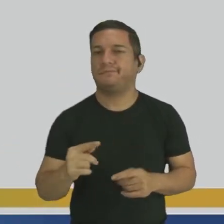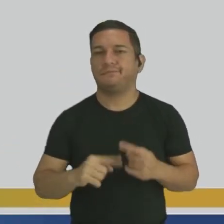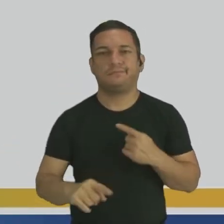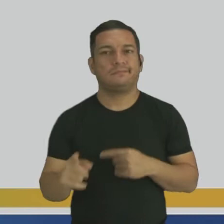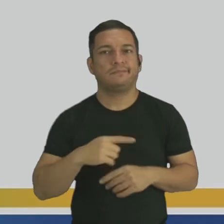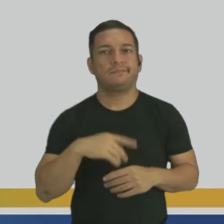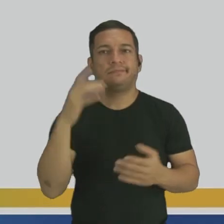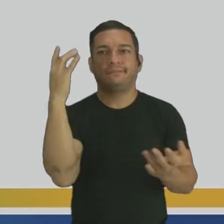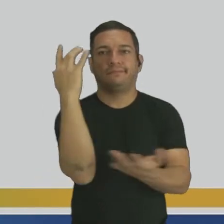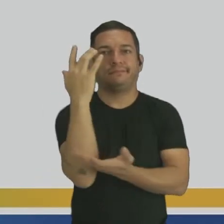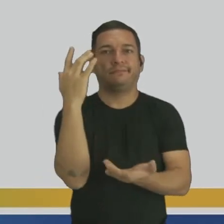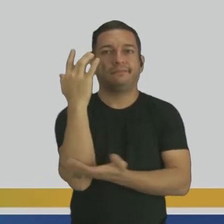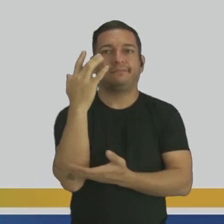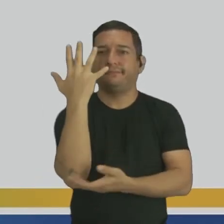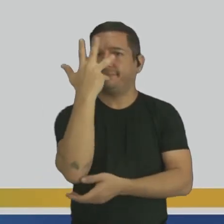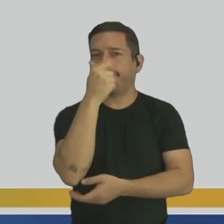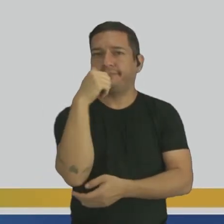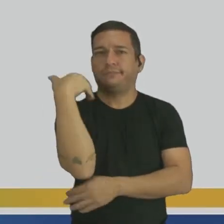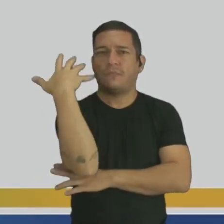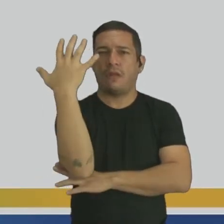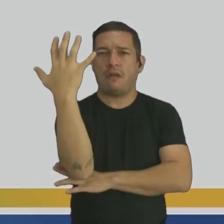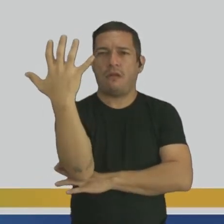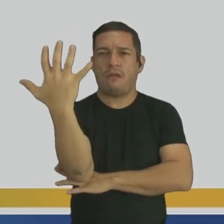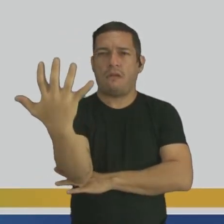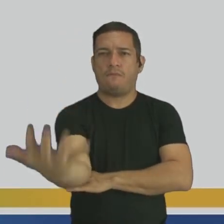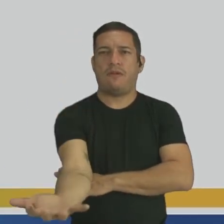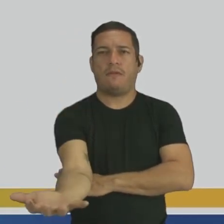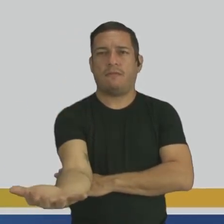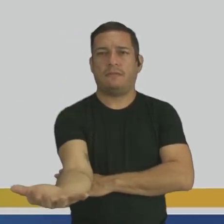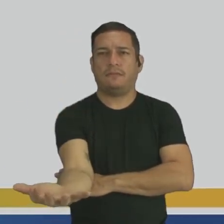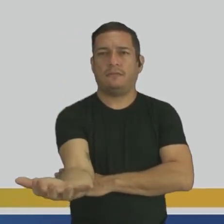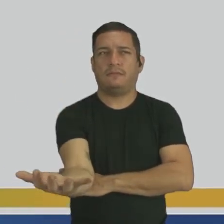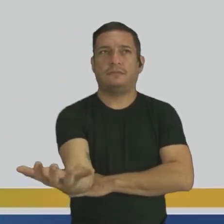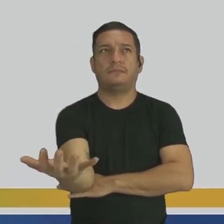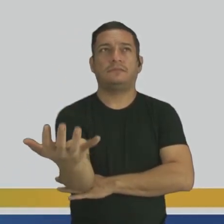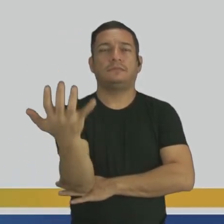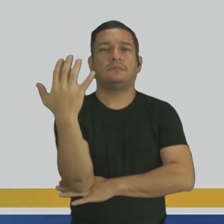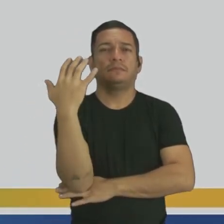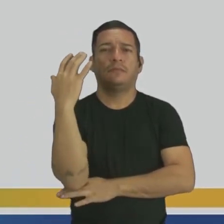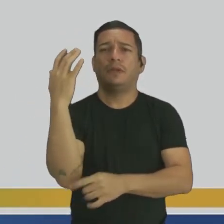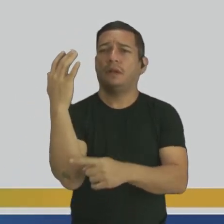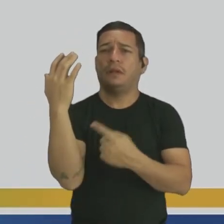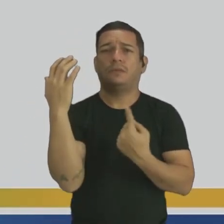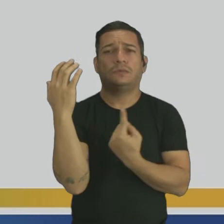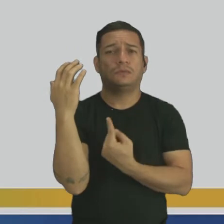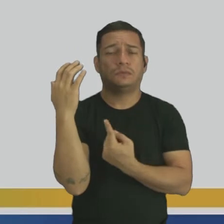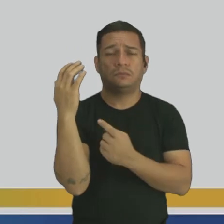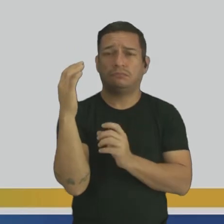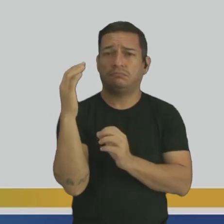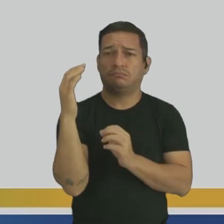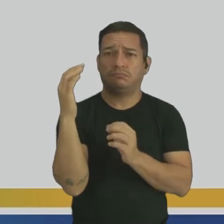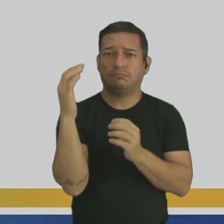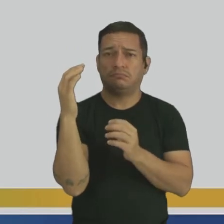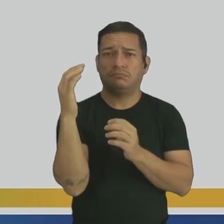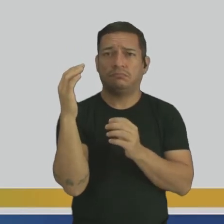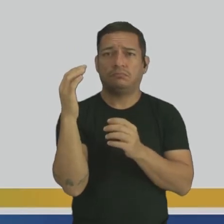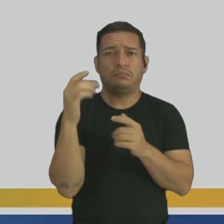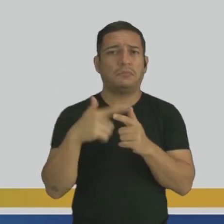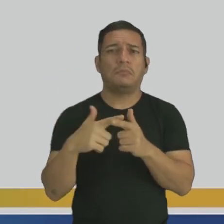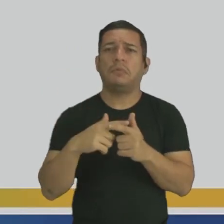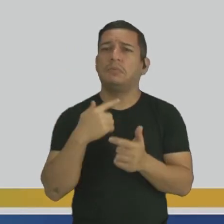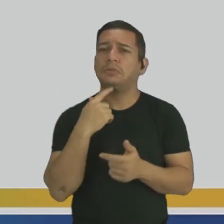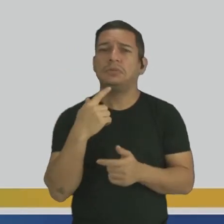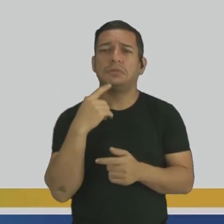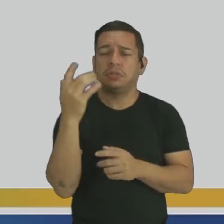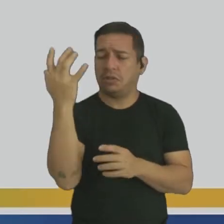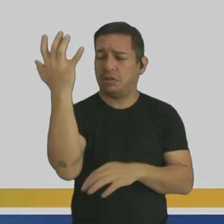alguém cortando uma árvore linda, uma árvore que está ali, que não está dando trabalho para ninguém, não está sendo empecilho na vida de